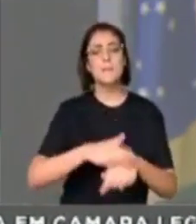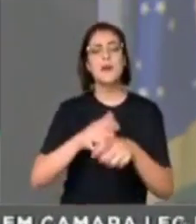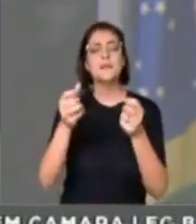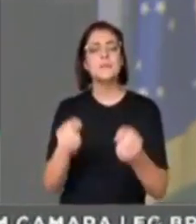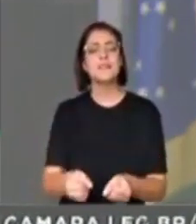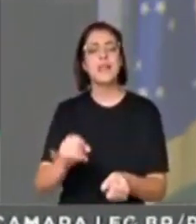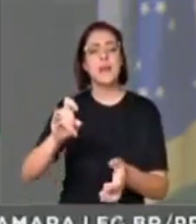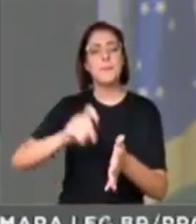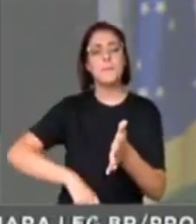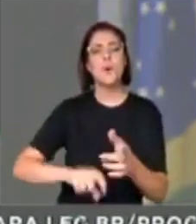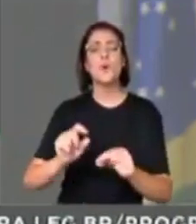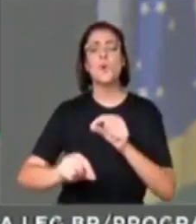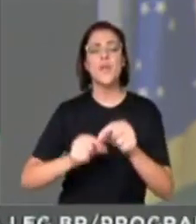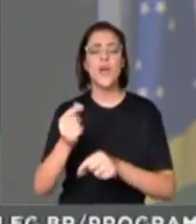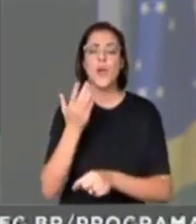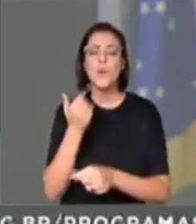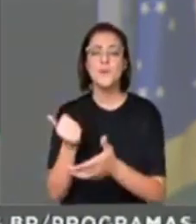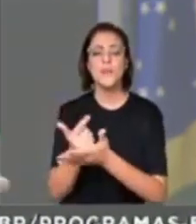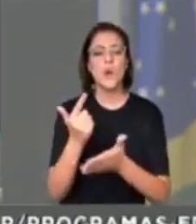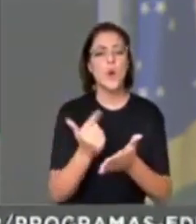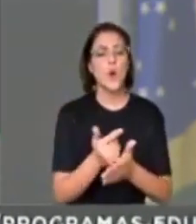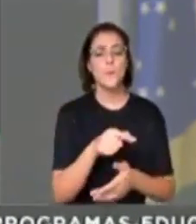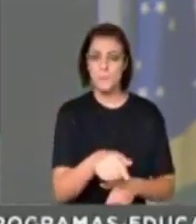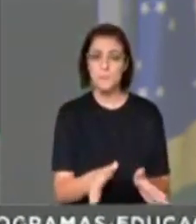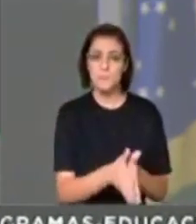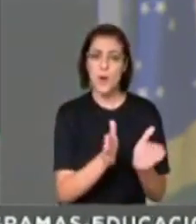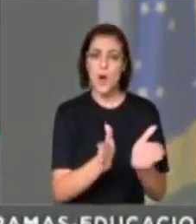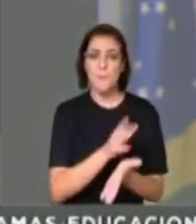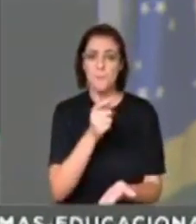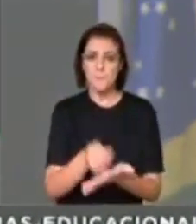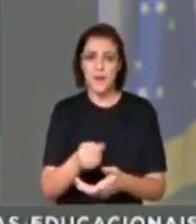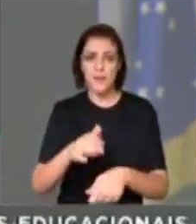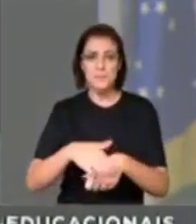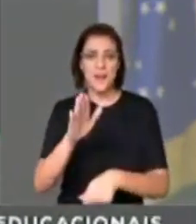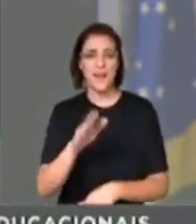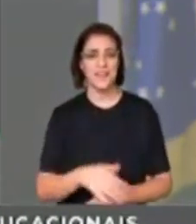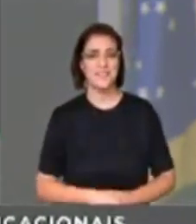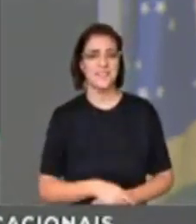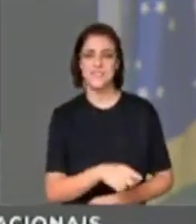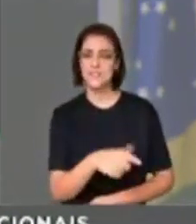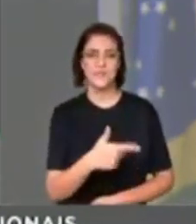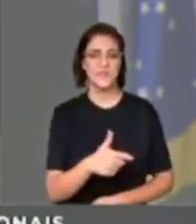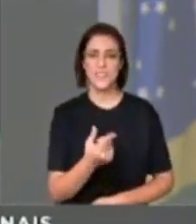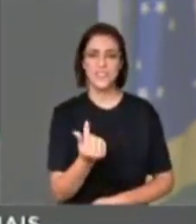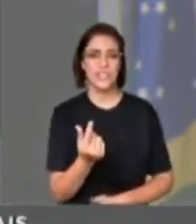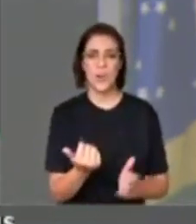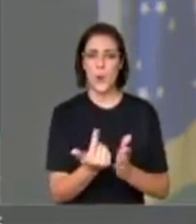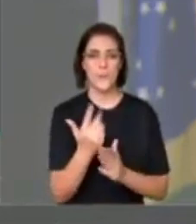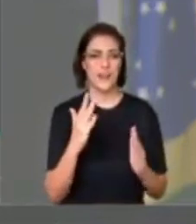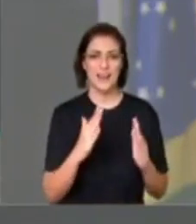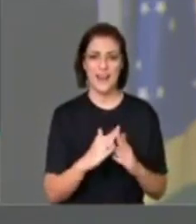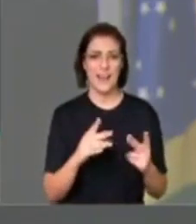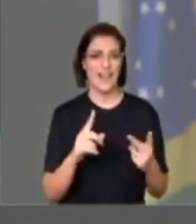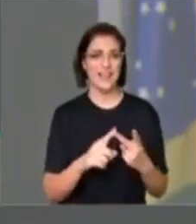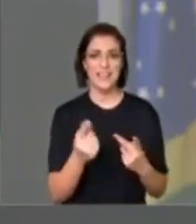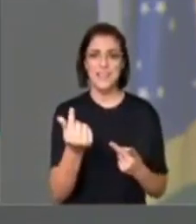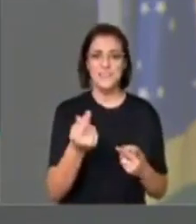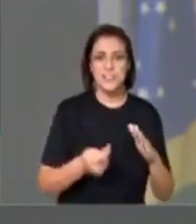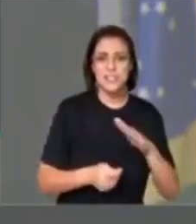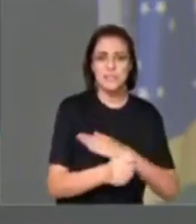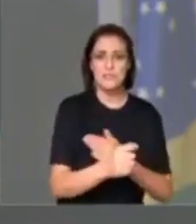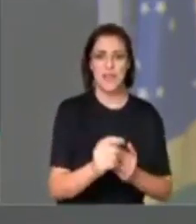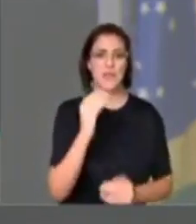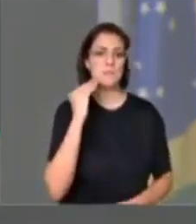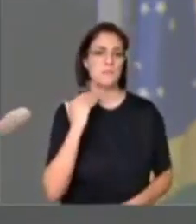o imposto proporcionalmente no consumo é justamente o mais pobre, que não tem dinheiro para investir, que não tem dinheiro para comprar casa, que não tem dinheiro, enfim, para fazer